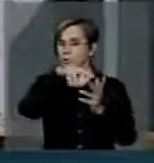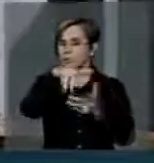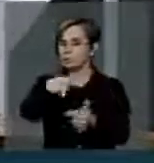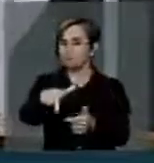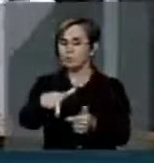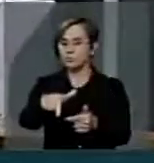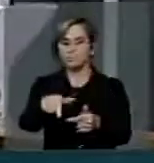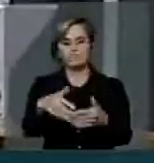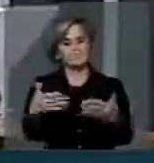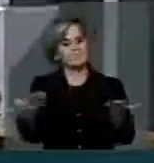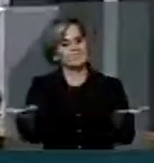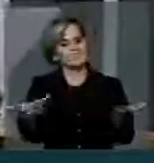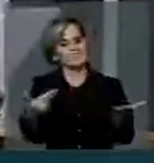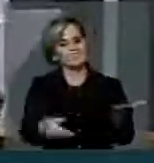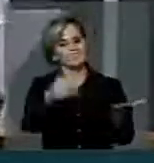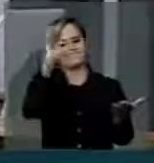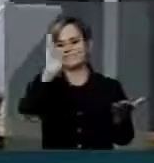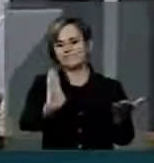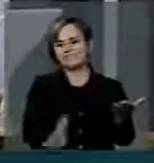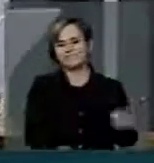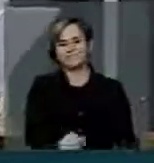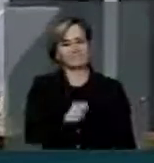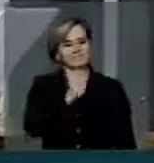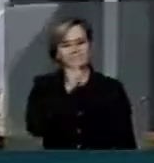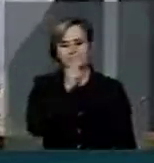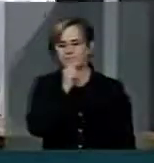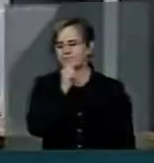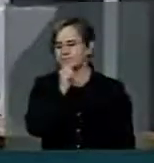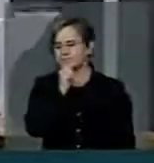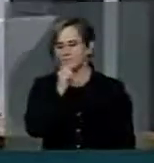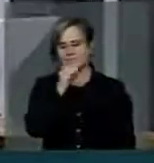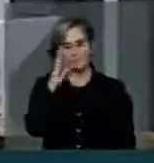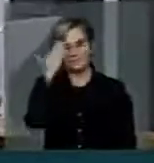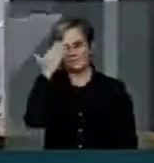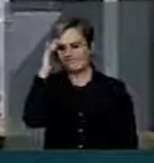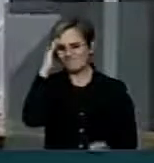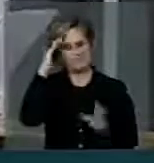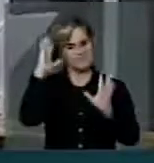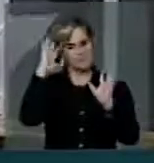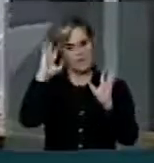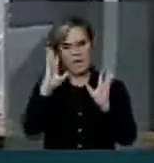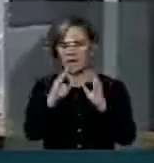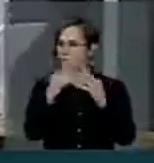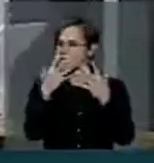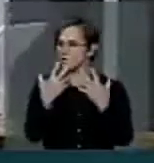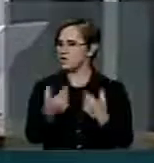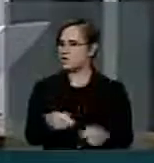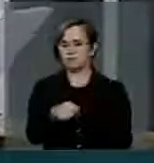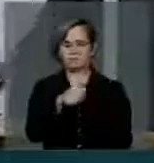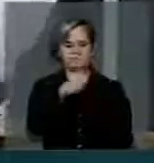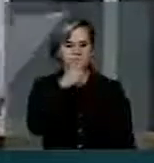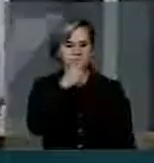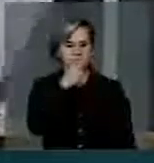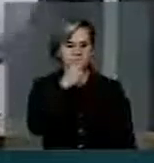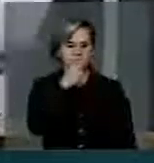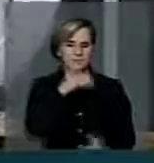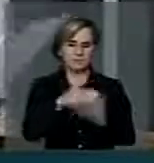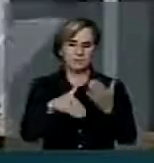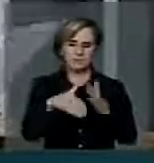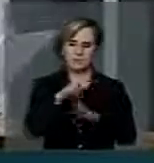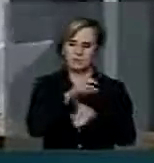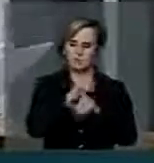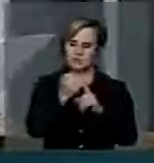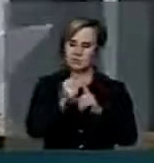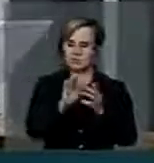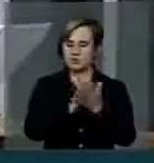lamentavelmente, no Brasil, não teve a compreensão ainda, o entendimento e a sensibilidade da sociedade e do poder